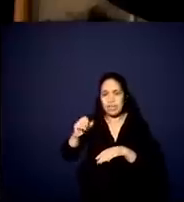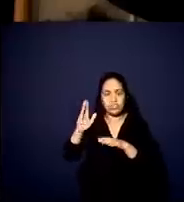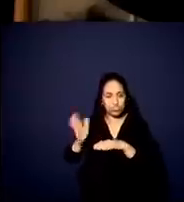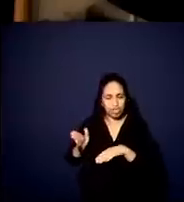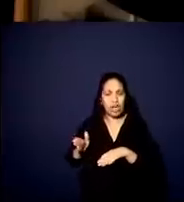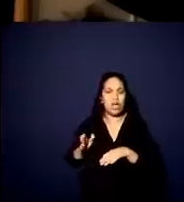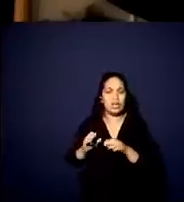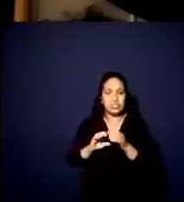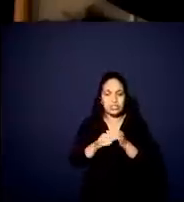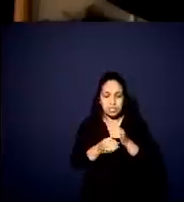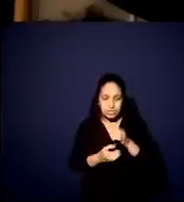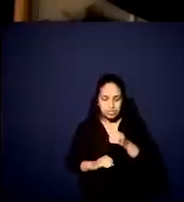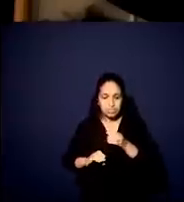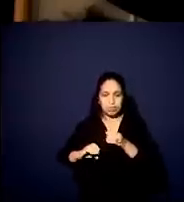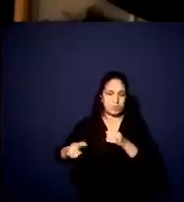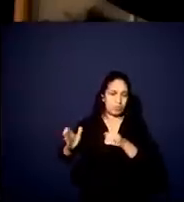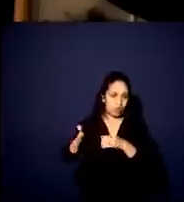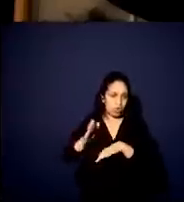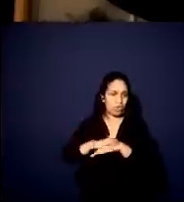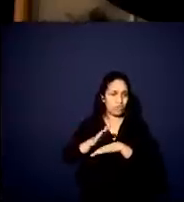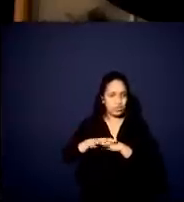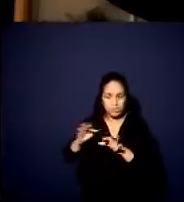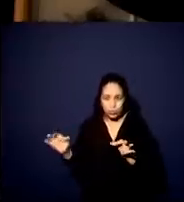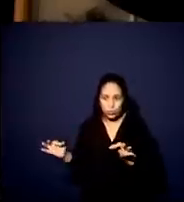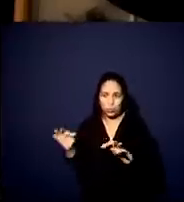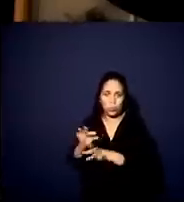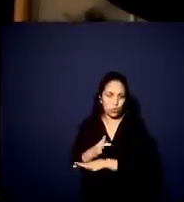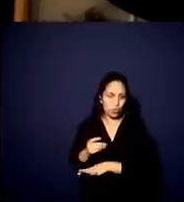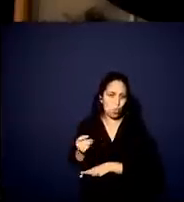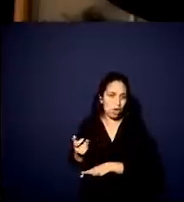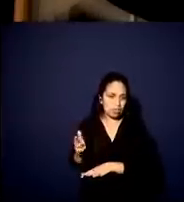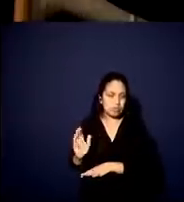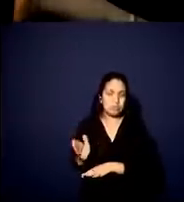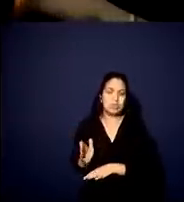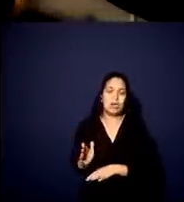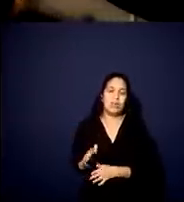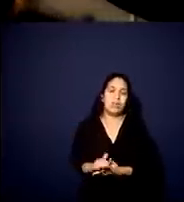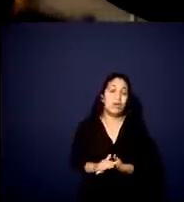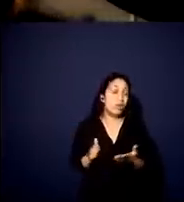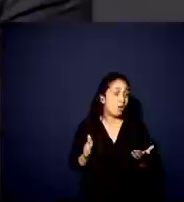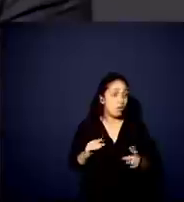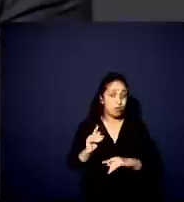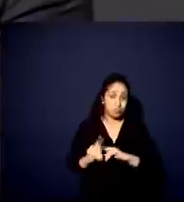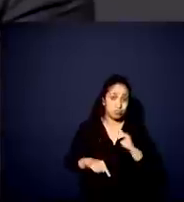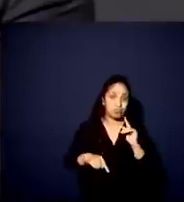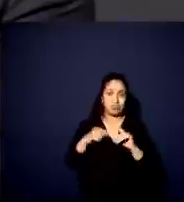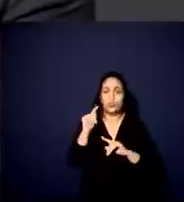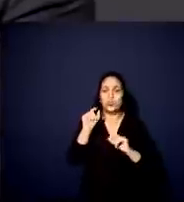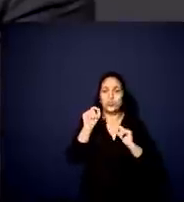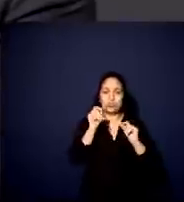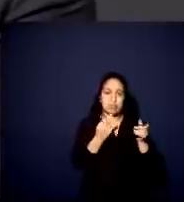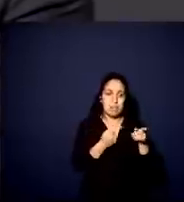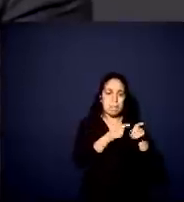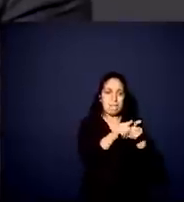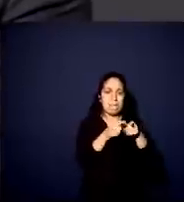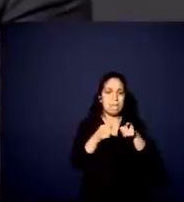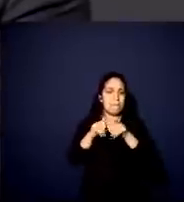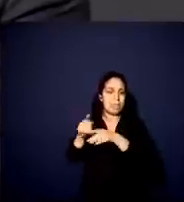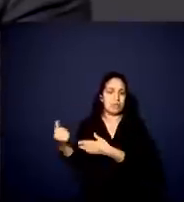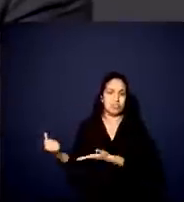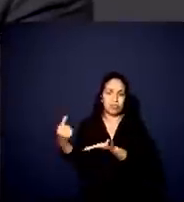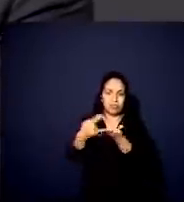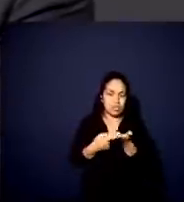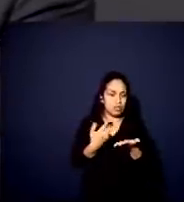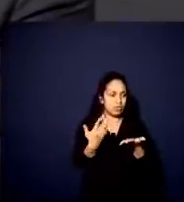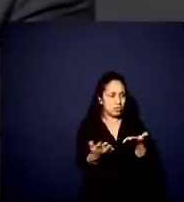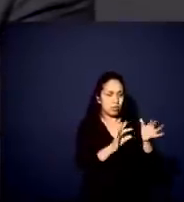feita, saneamento acabou de ser feito, está sendo concluído o processo. Agora, é avançar sobre parcerias, concessões. Então, tem projetos